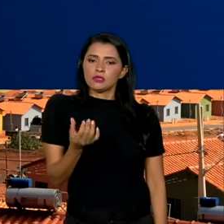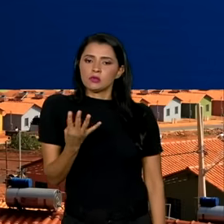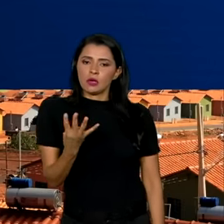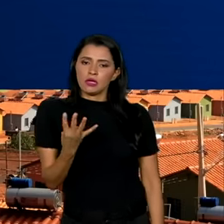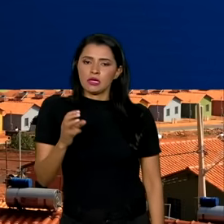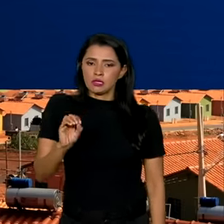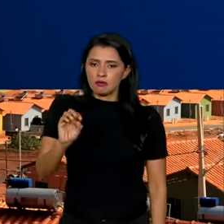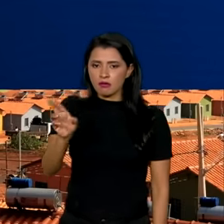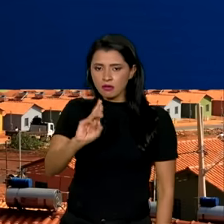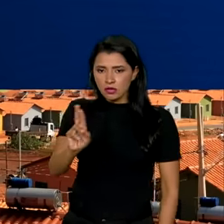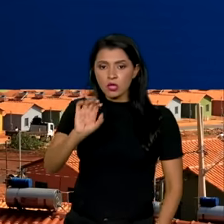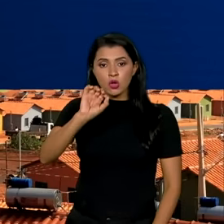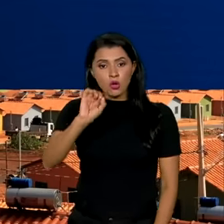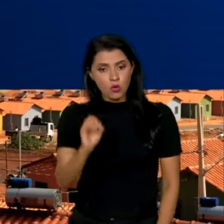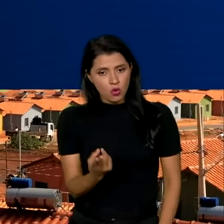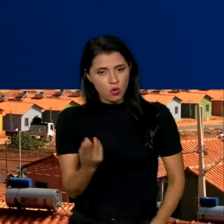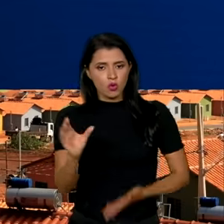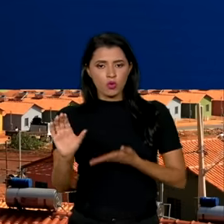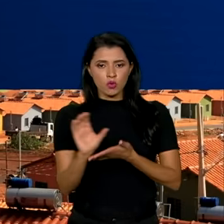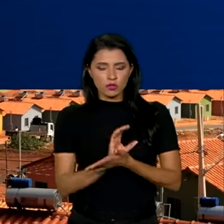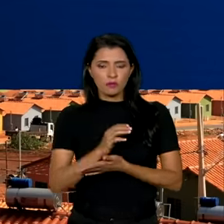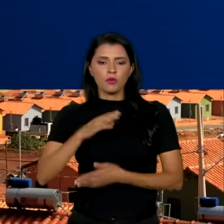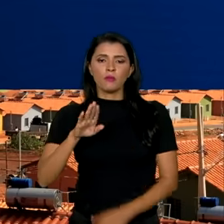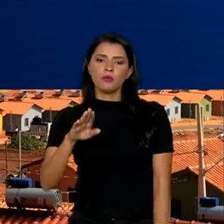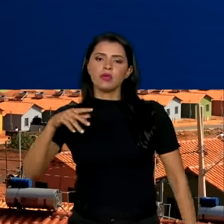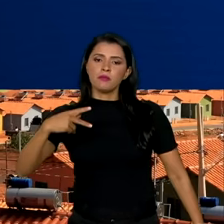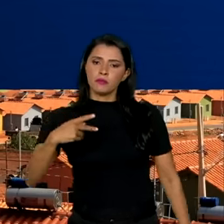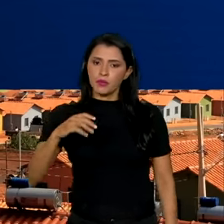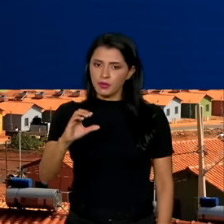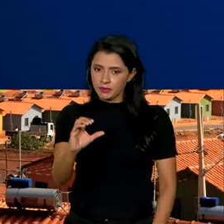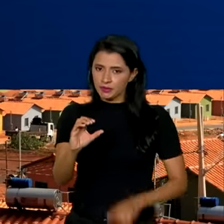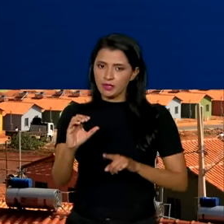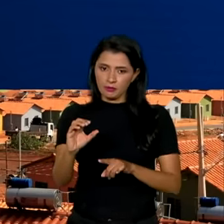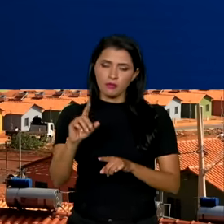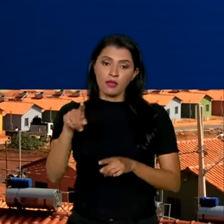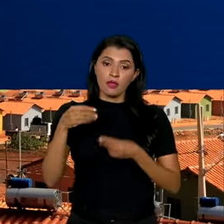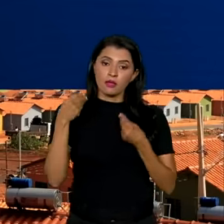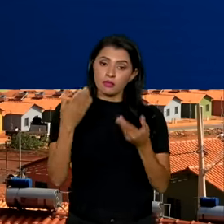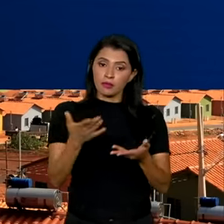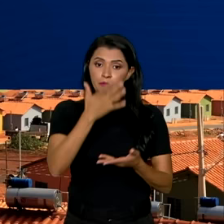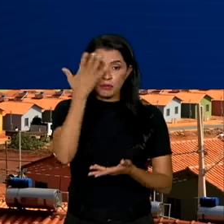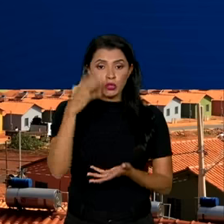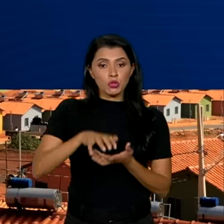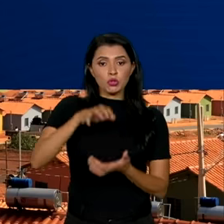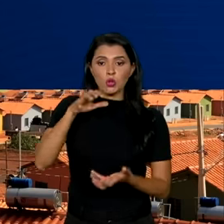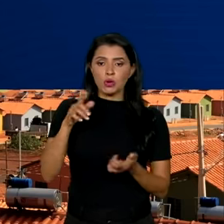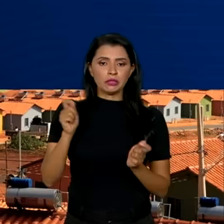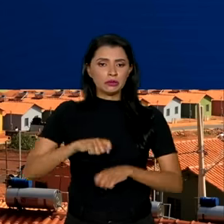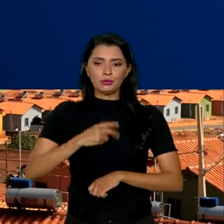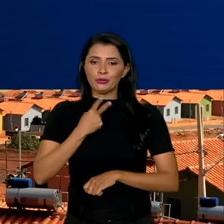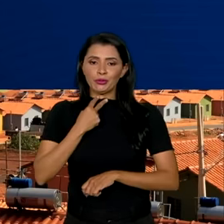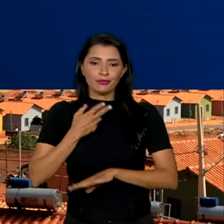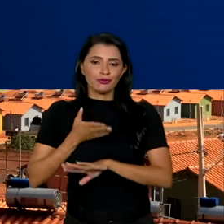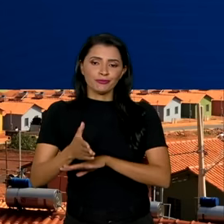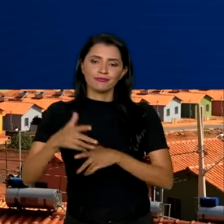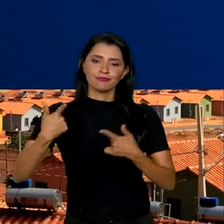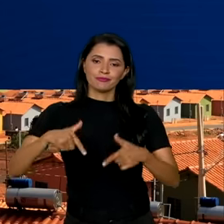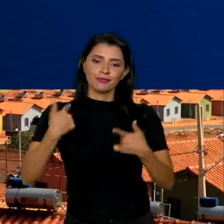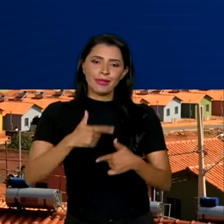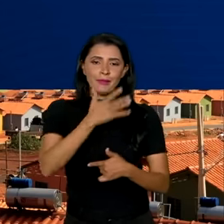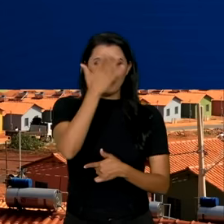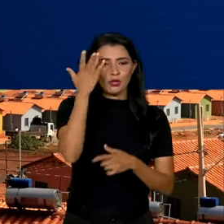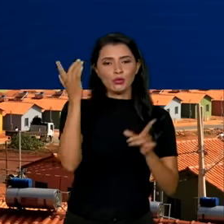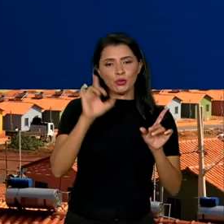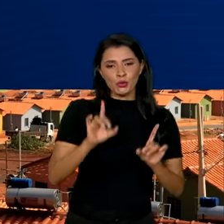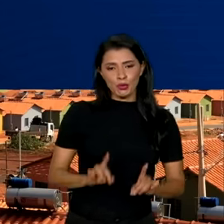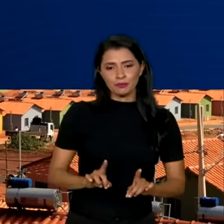ou que recebem o benefício de prestação continuada, que é concedido a idosos incapacitados para o trabalho e pessoas com